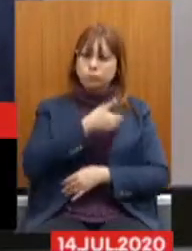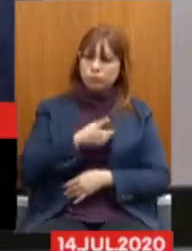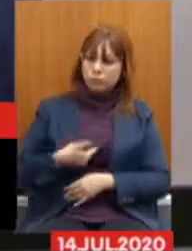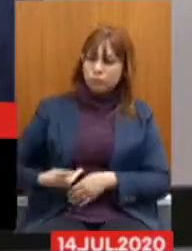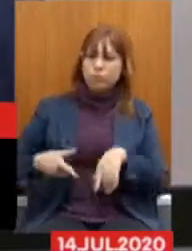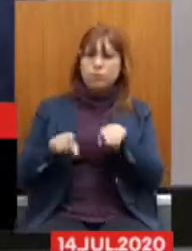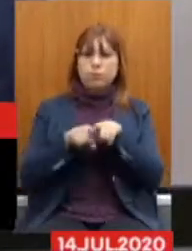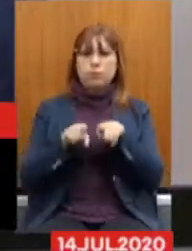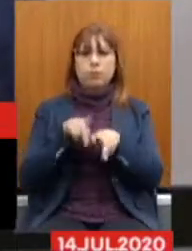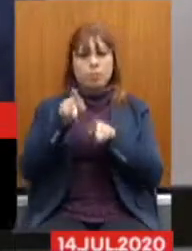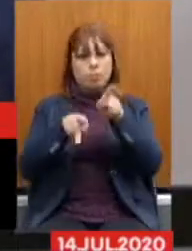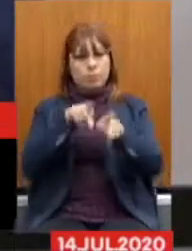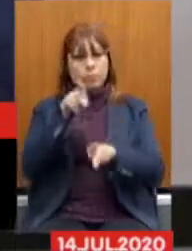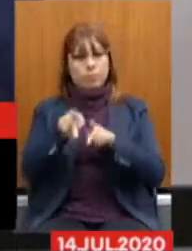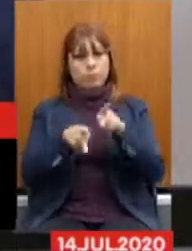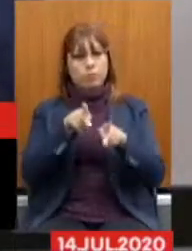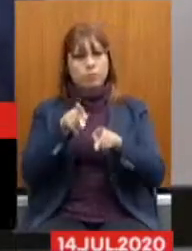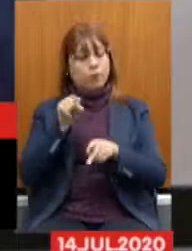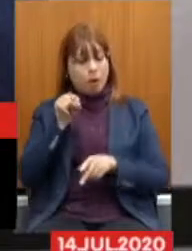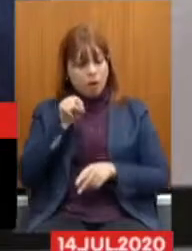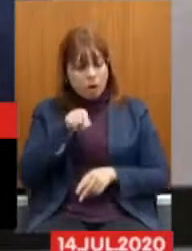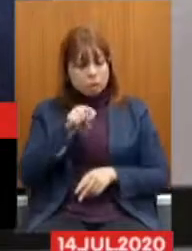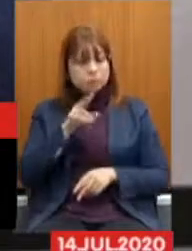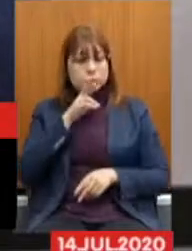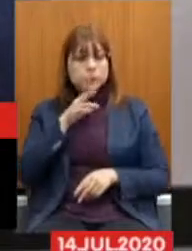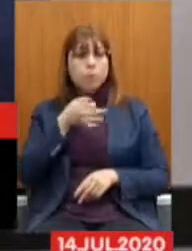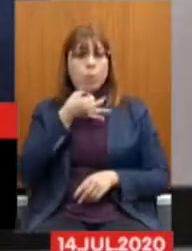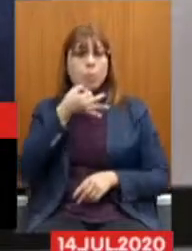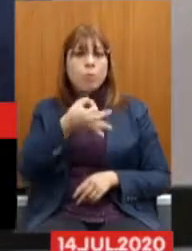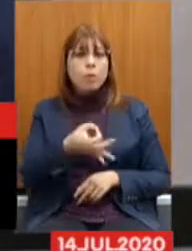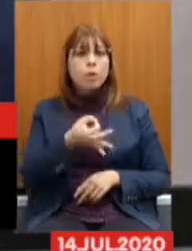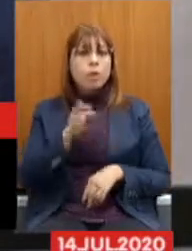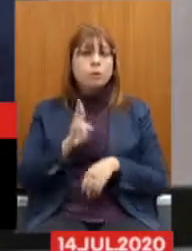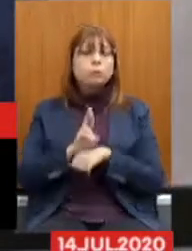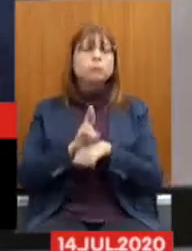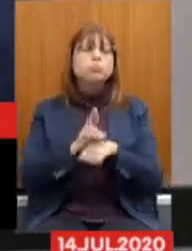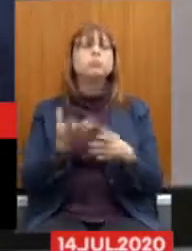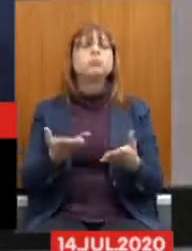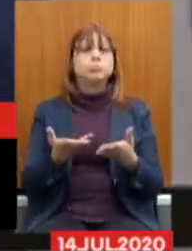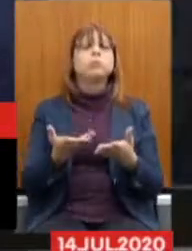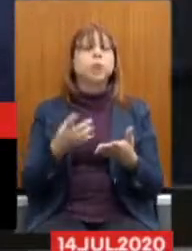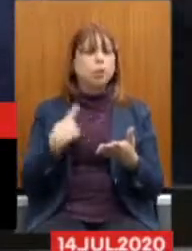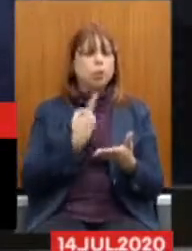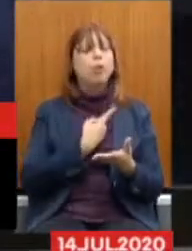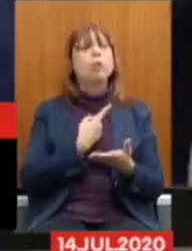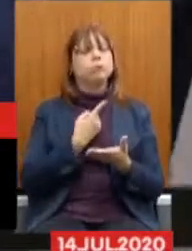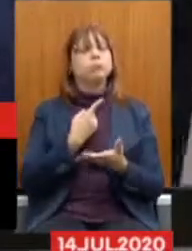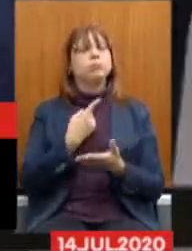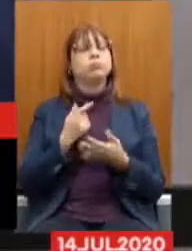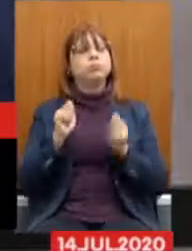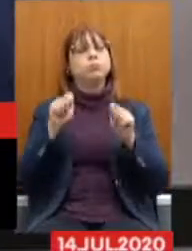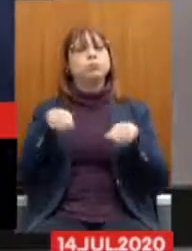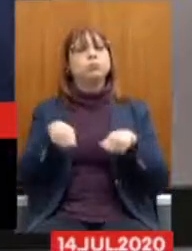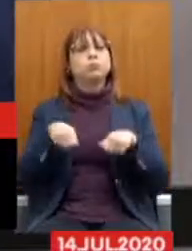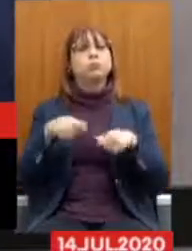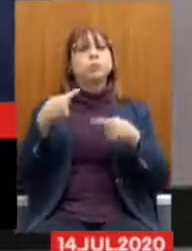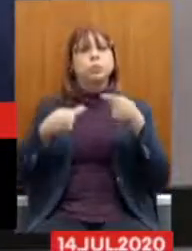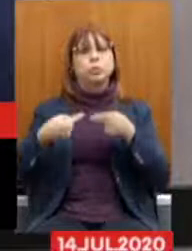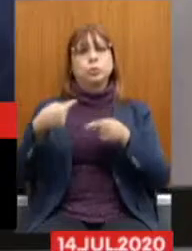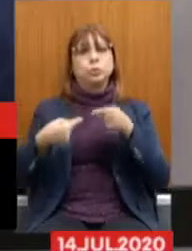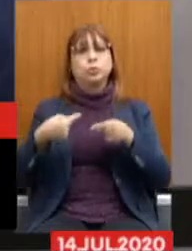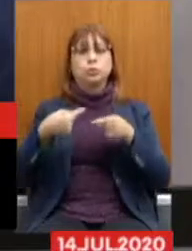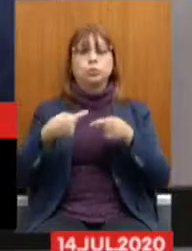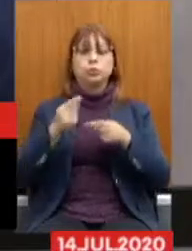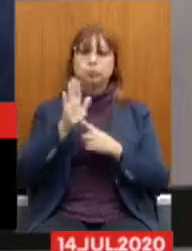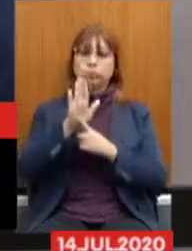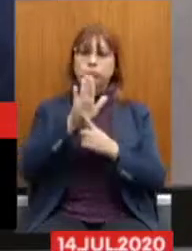funcionalismo. Esse pensamento nós vamos ter a condição de discutir e de mostrar. É a primeira vez